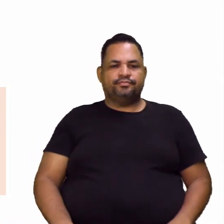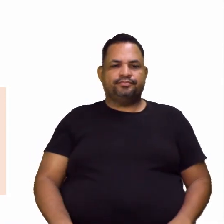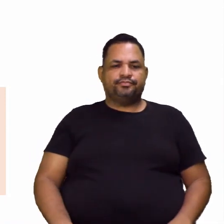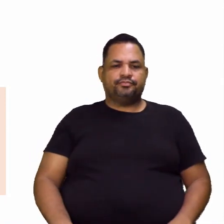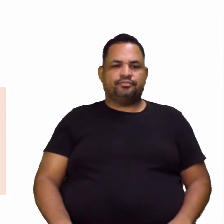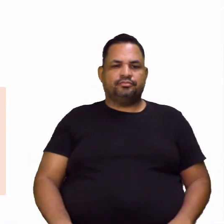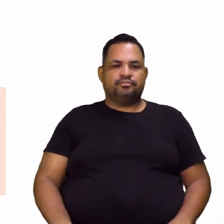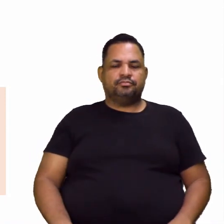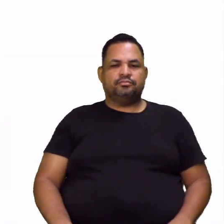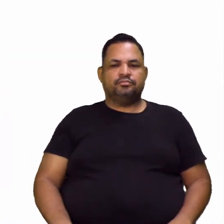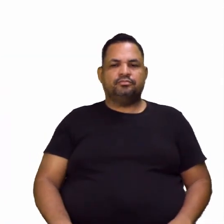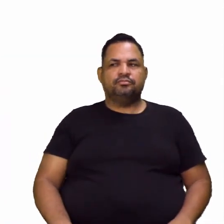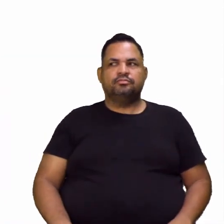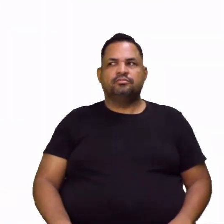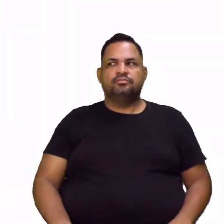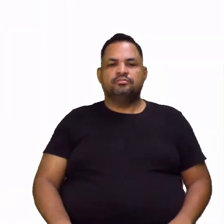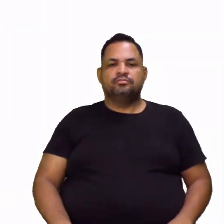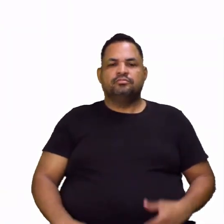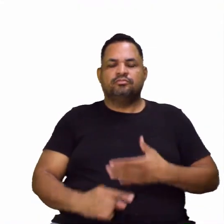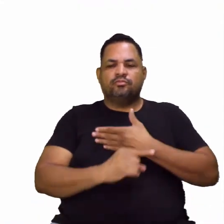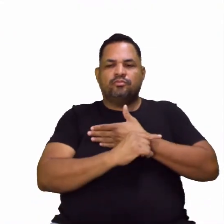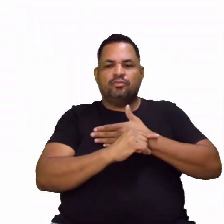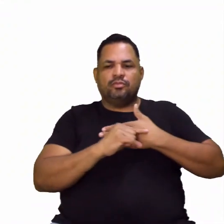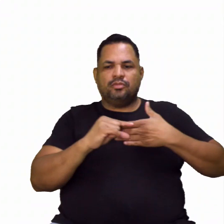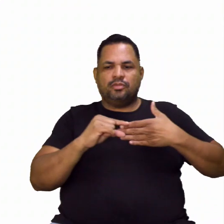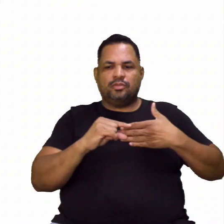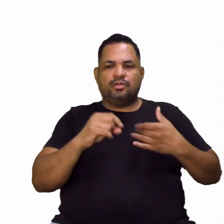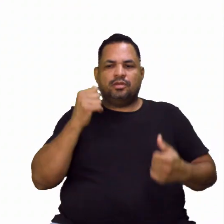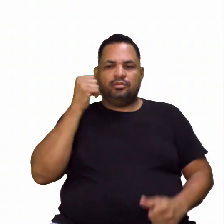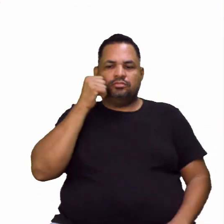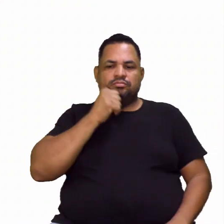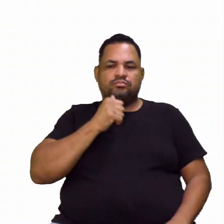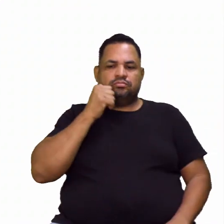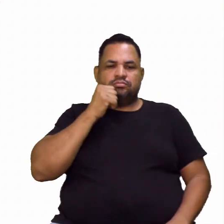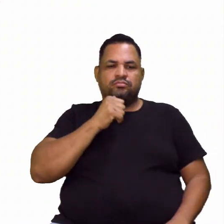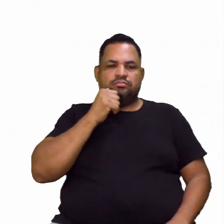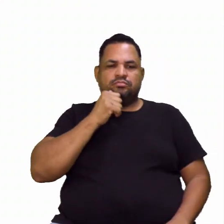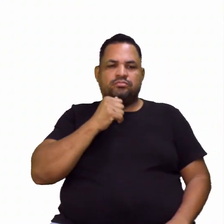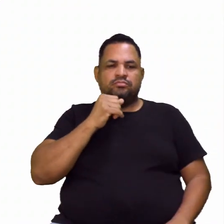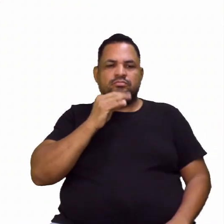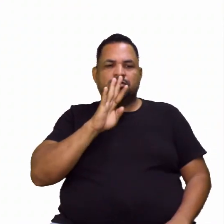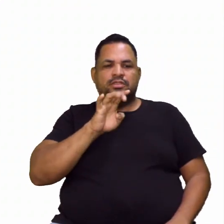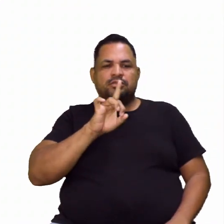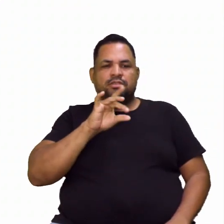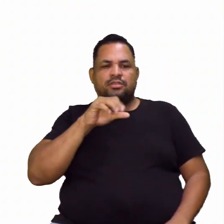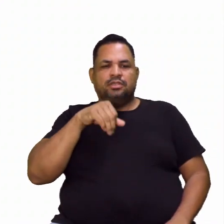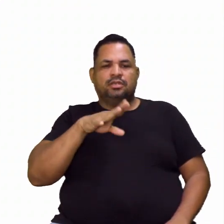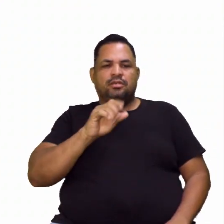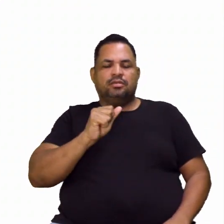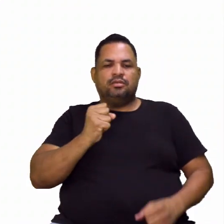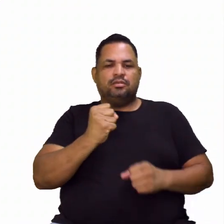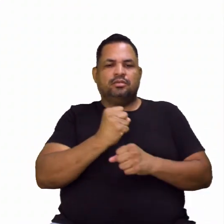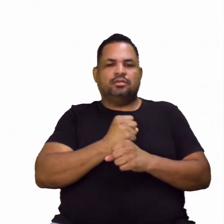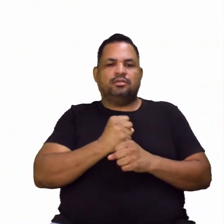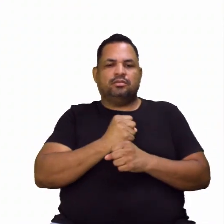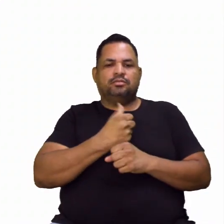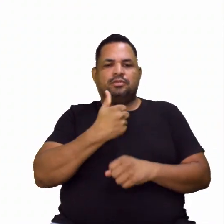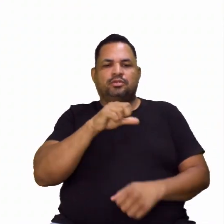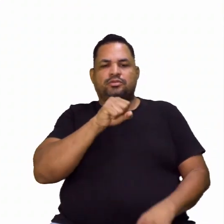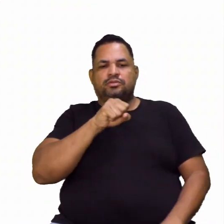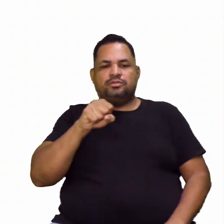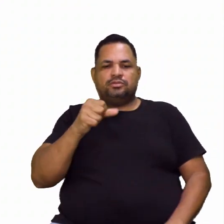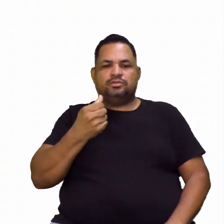vamos lá, conhecendo um pouquinho sobre a autora, né? Aqui está Tarsila da Moraua, de 1886